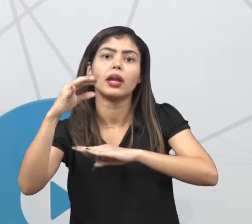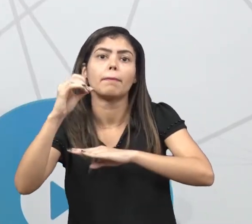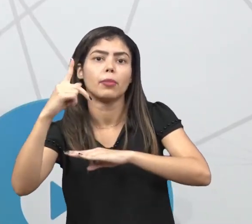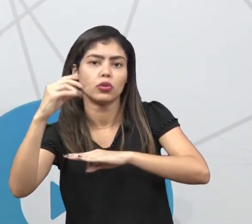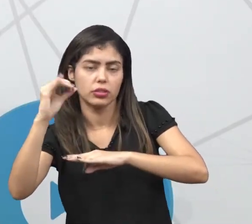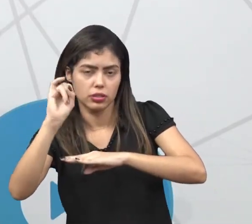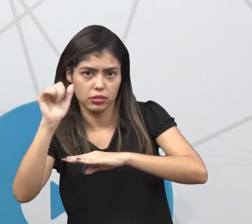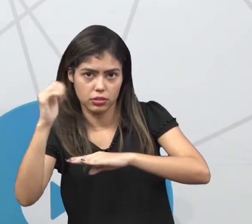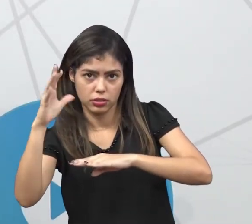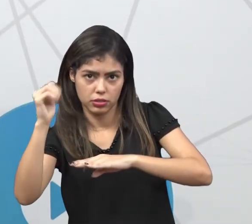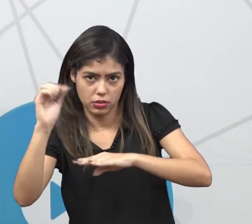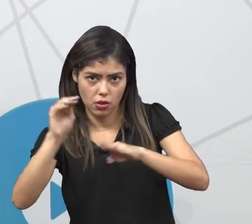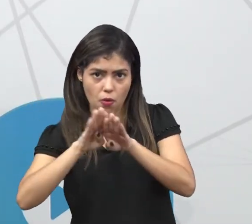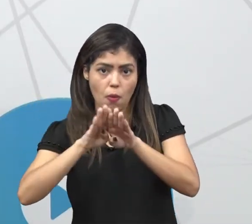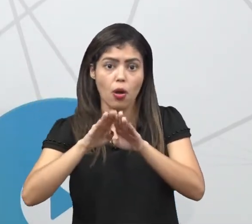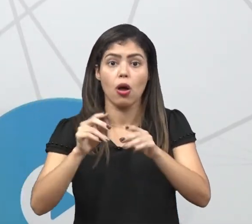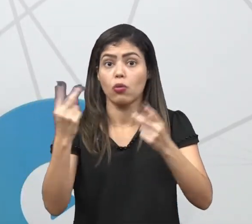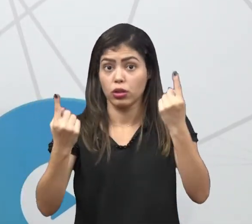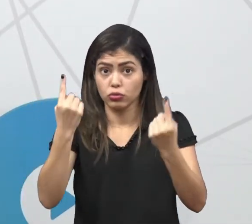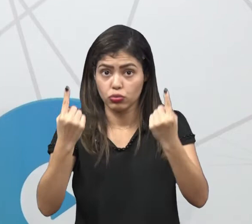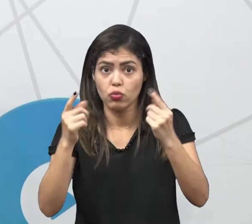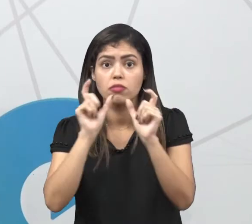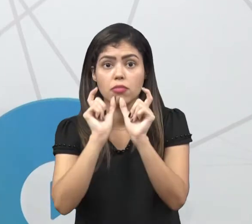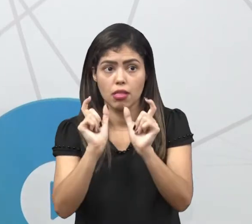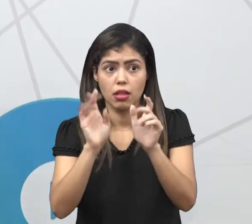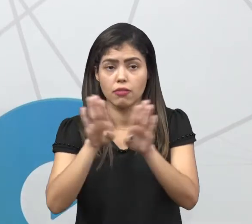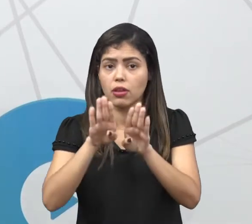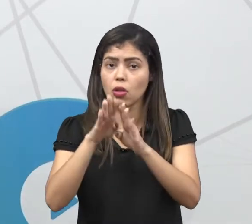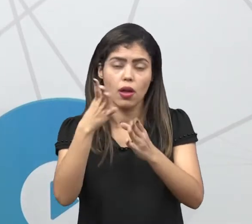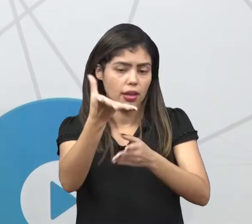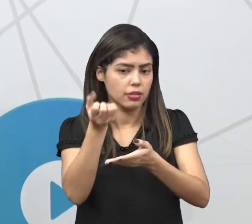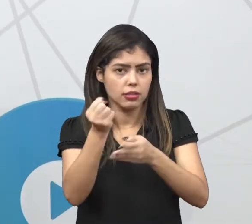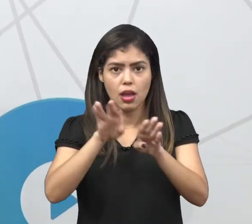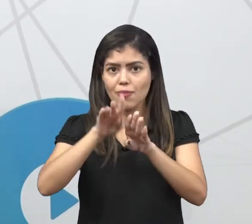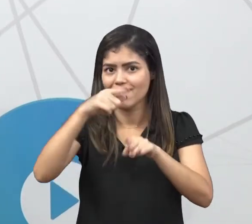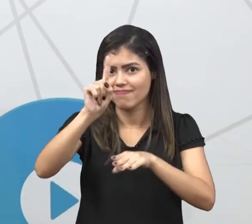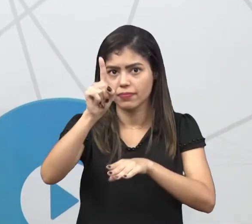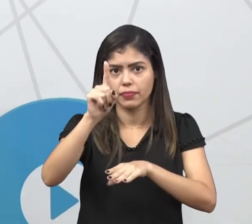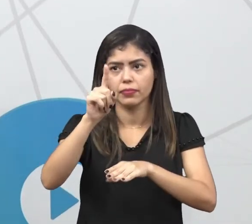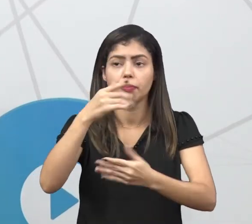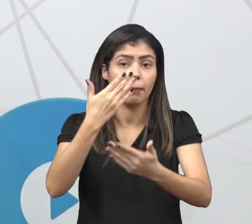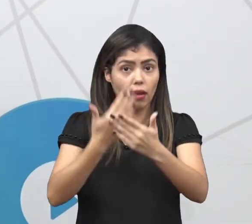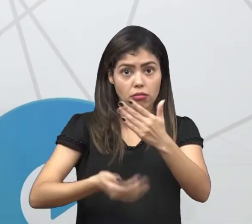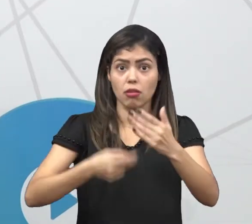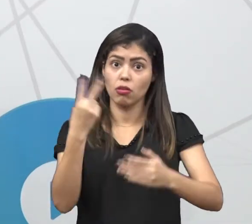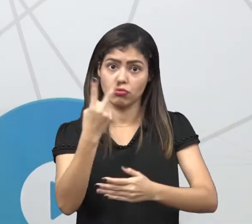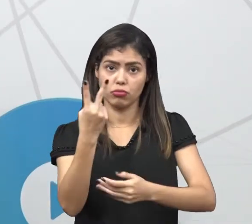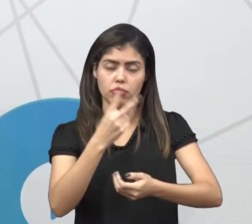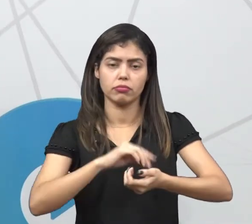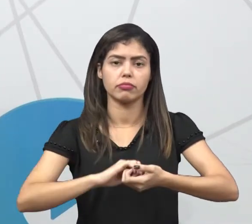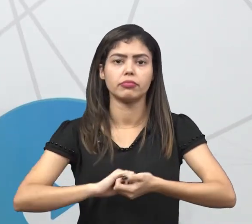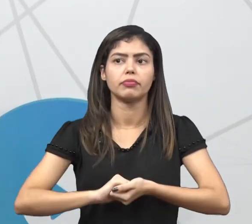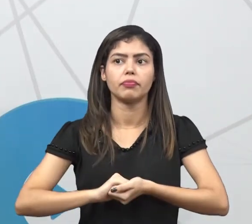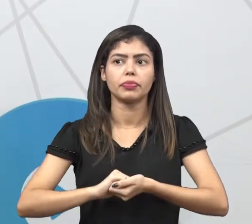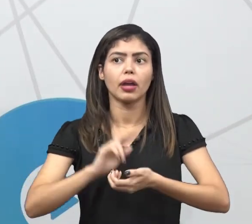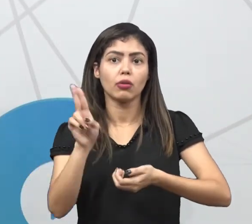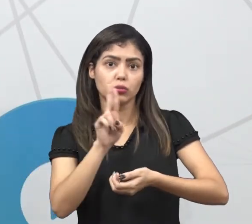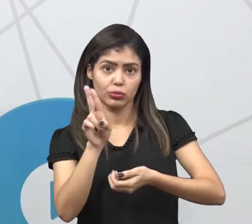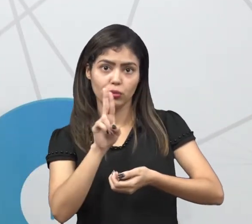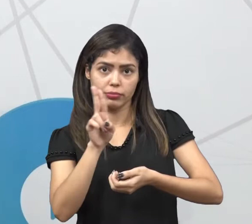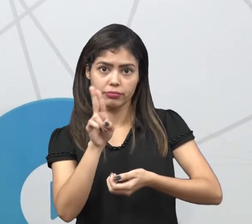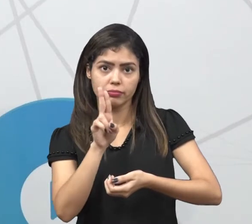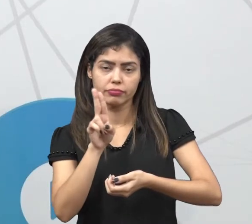o menino anda pela rua. Essas duas palavras não recebem mais acento diferencial. O nome desse